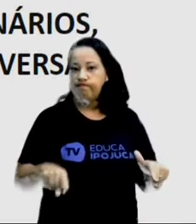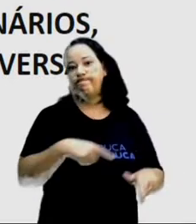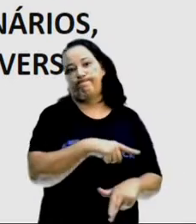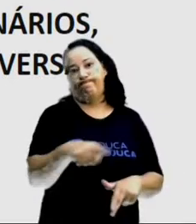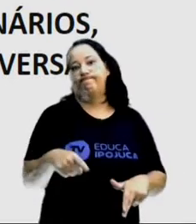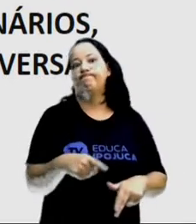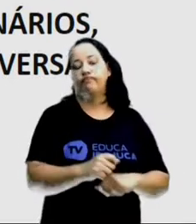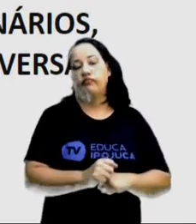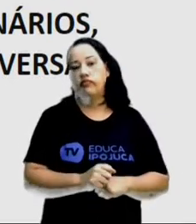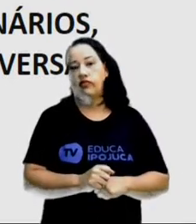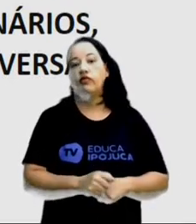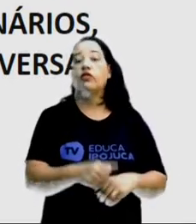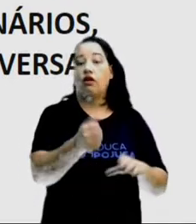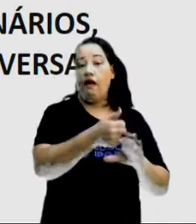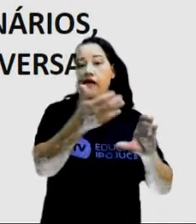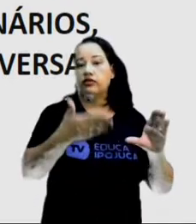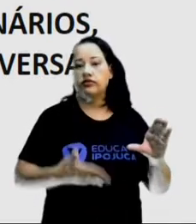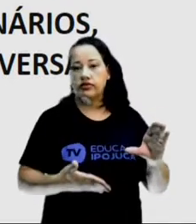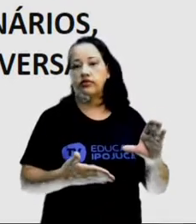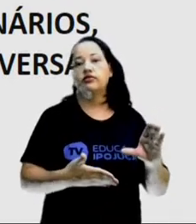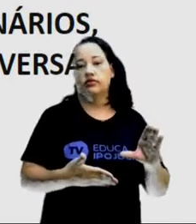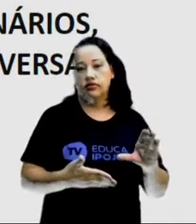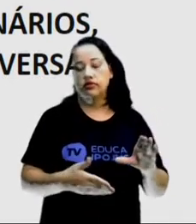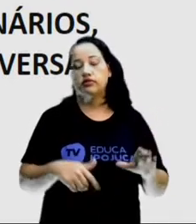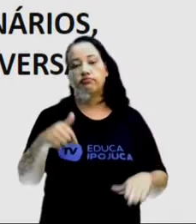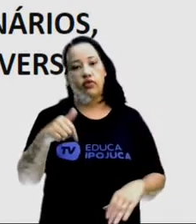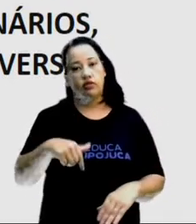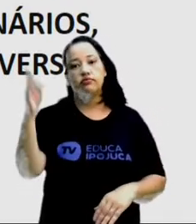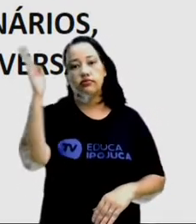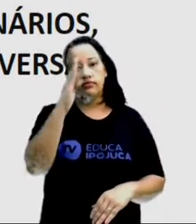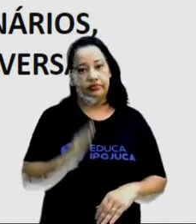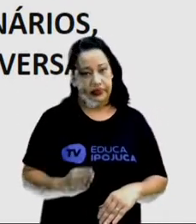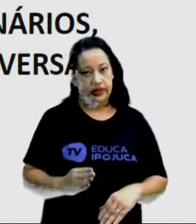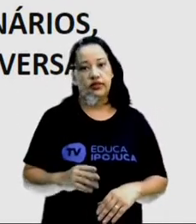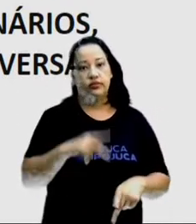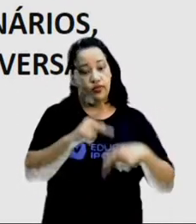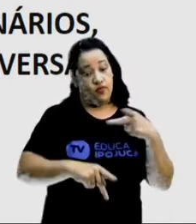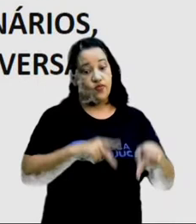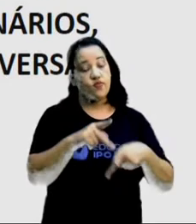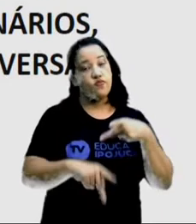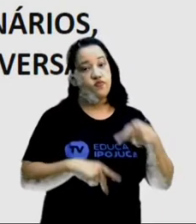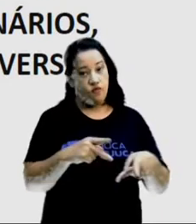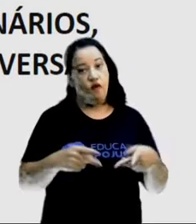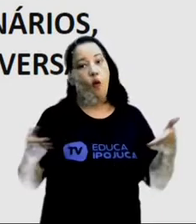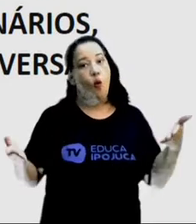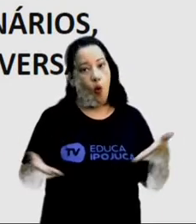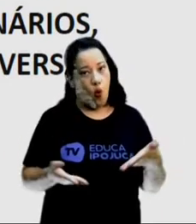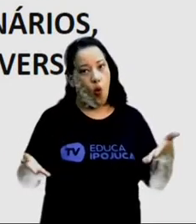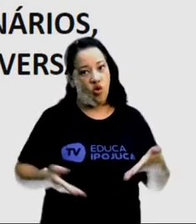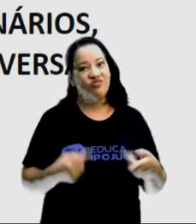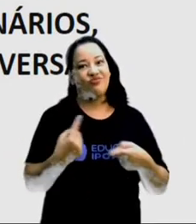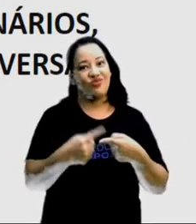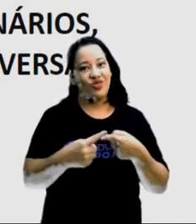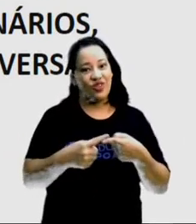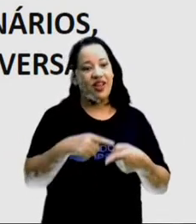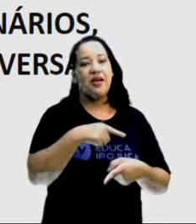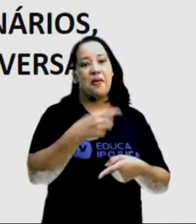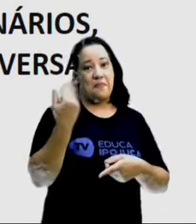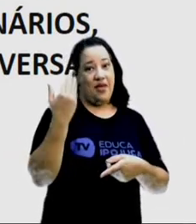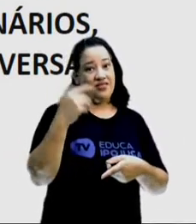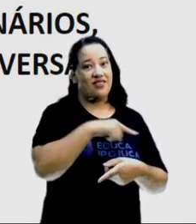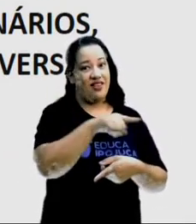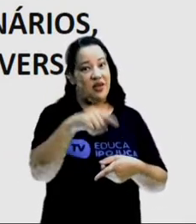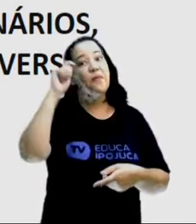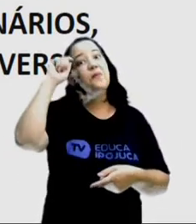Muitos aspectos do cotidiano do povo brasileiro são legados desses povos que vieram da África,